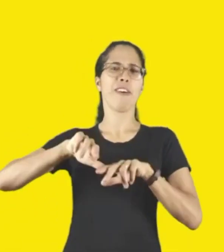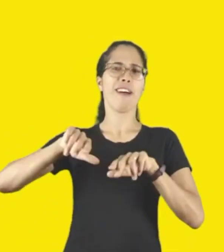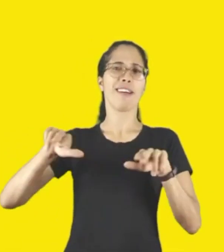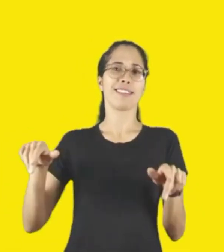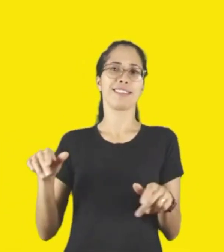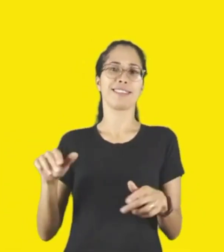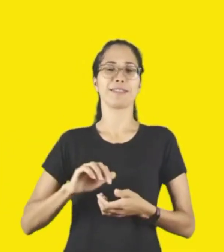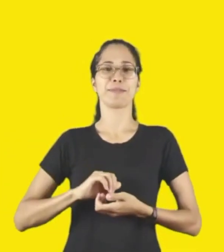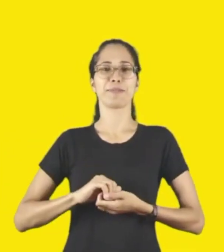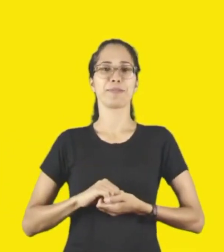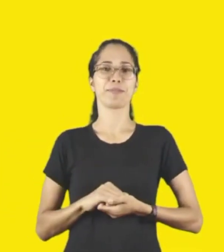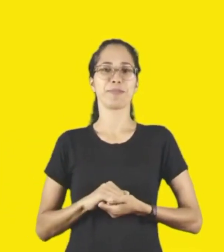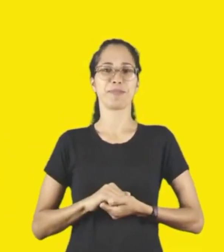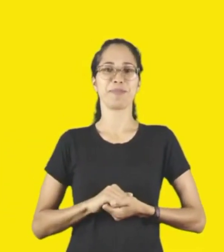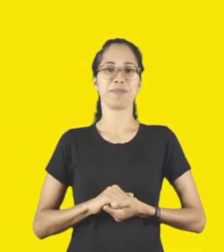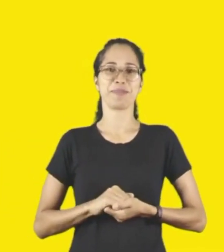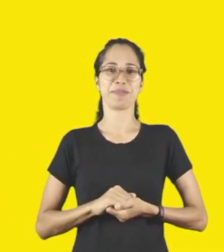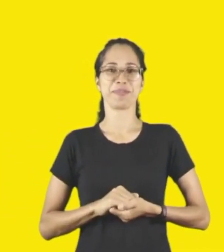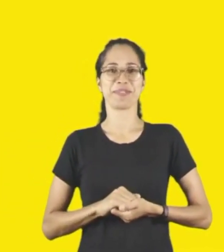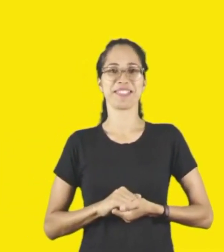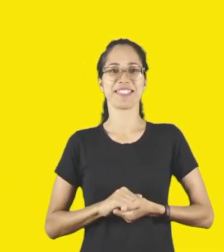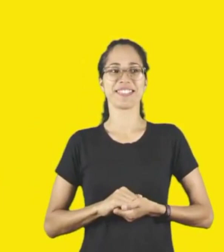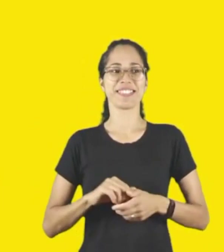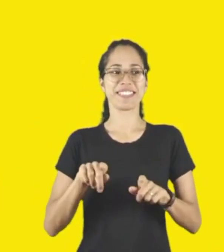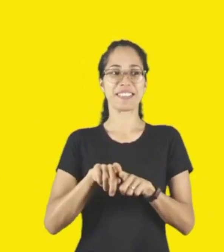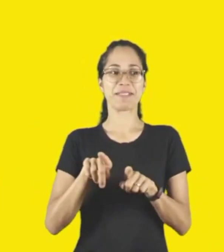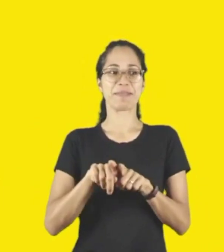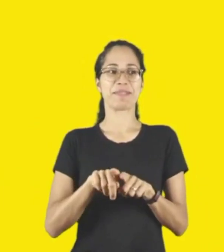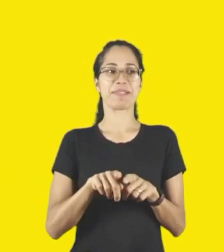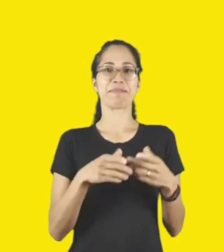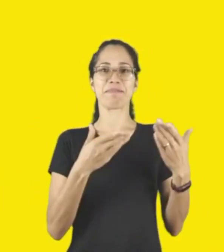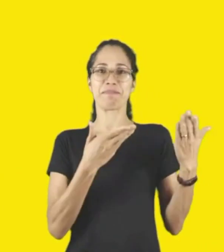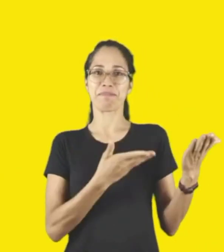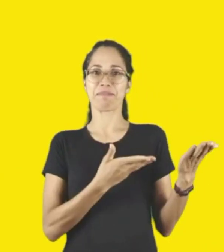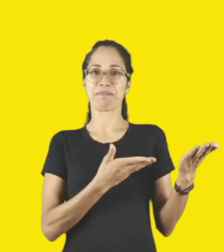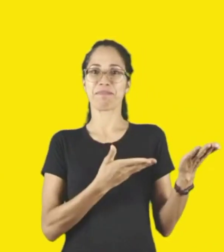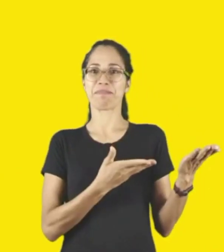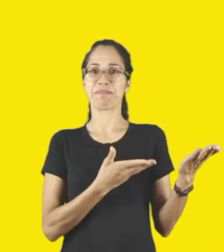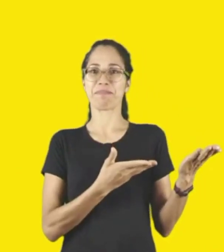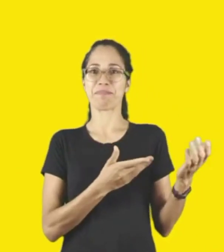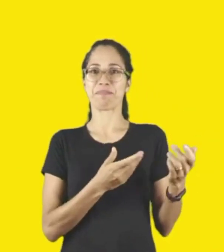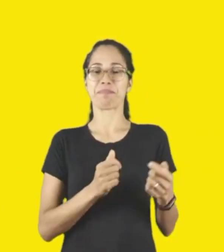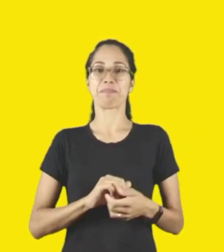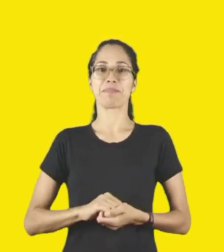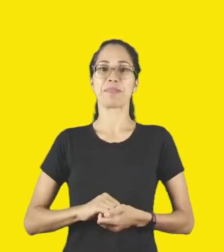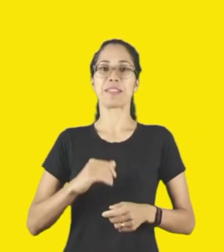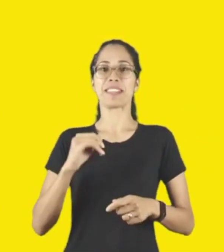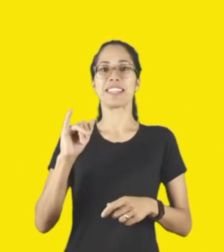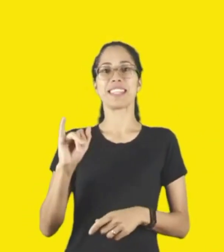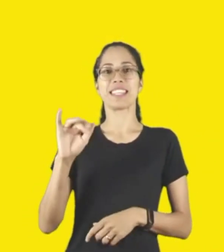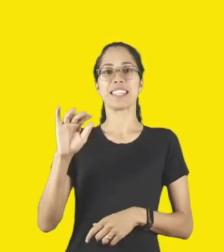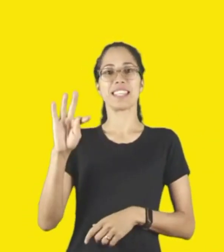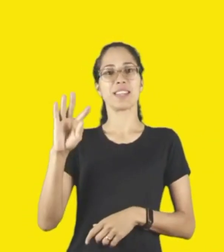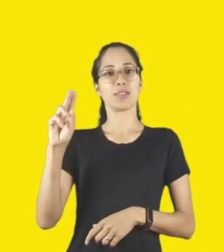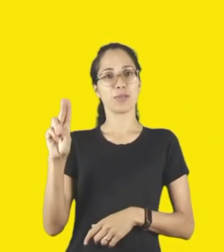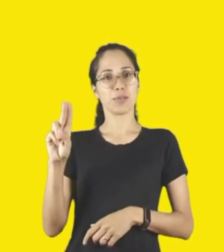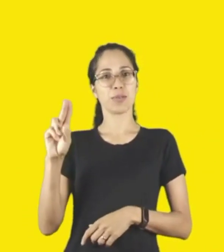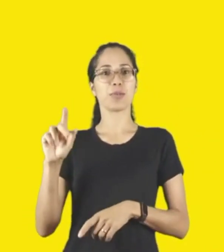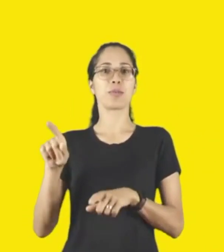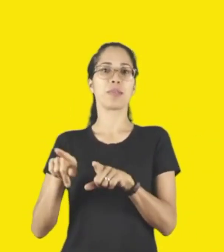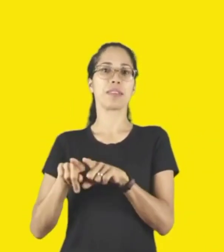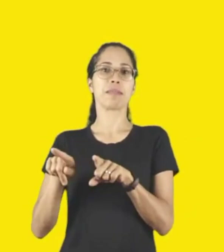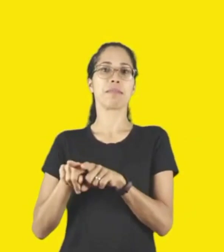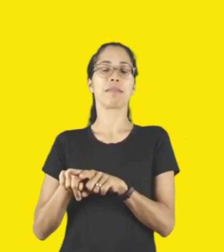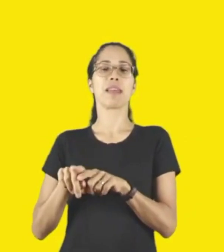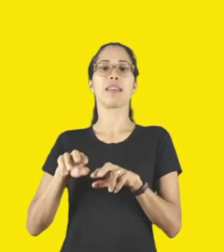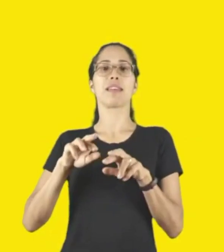Itacoaquecetuba, Itariri, Ilha Comprida, Iguape, Itu, Itupeva, Jabuticabau,